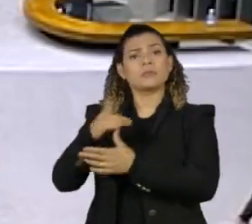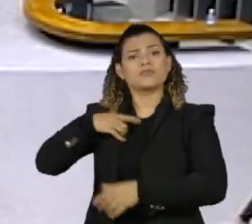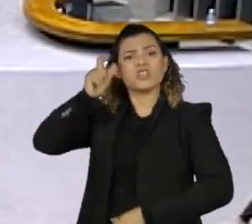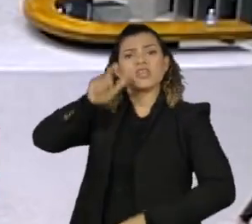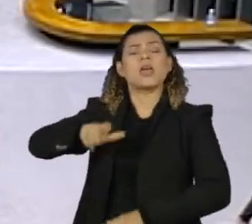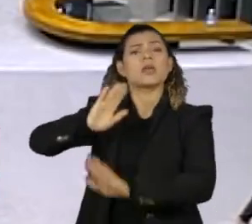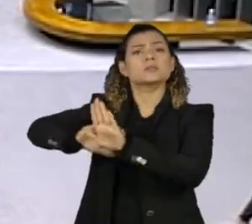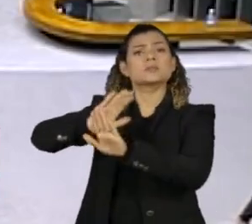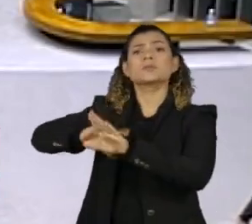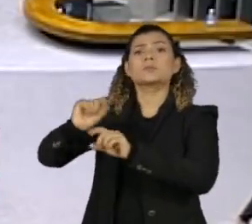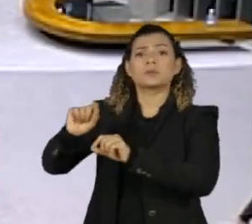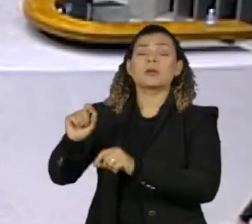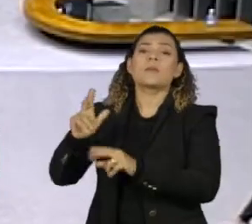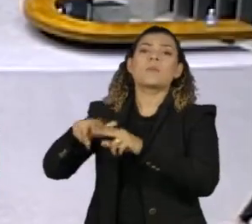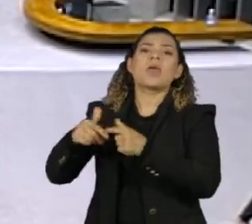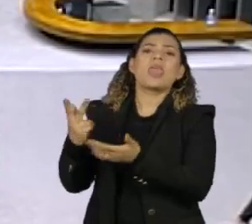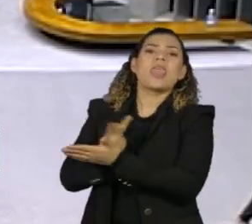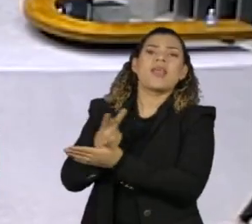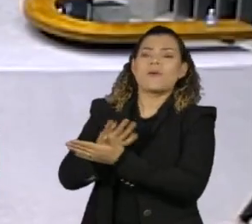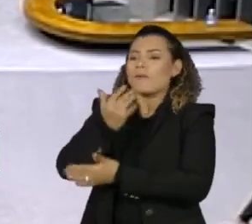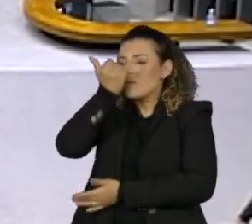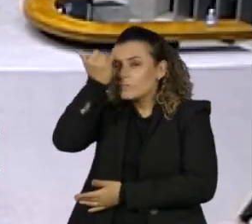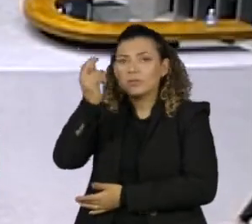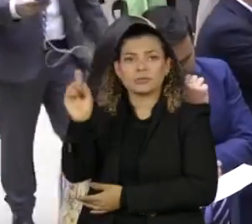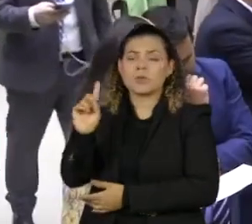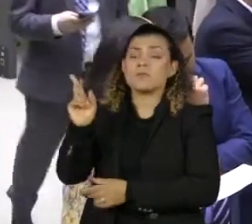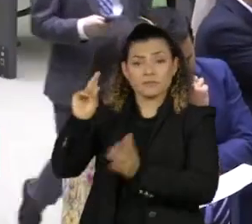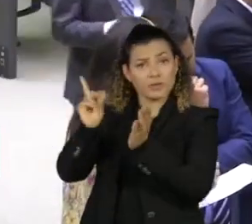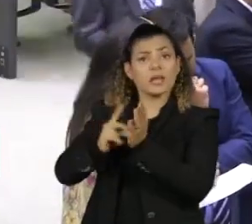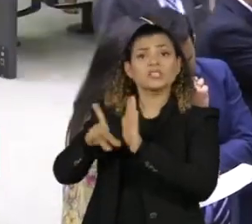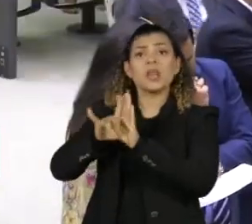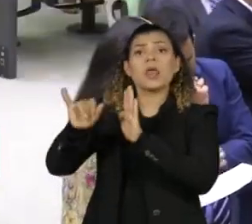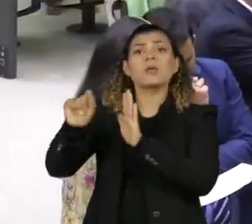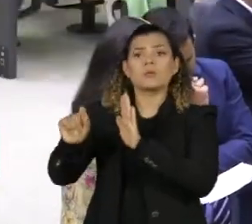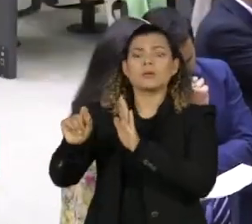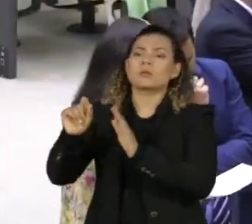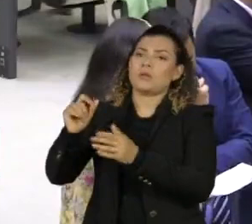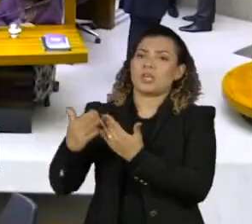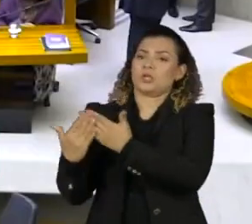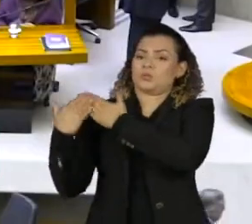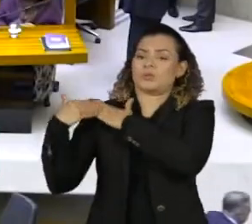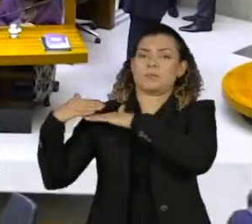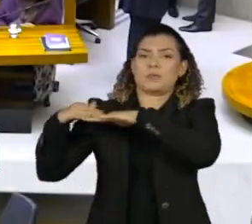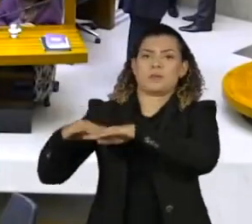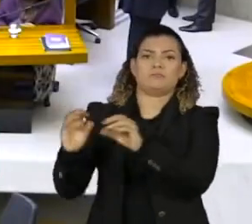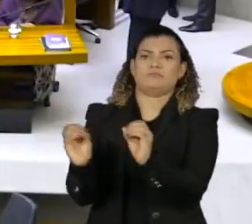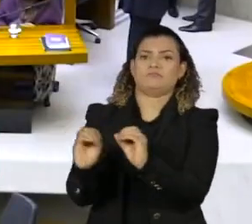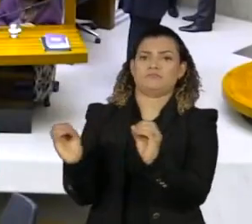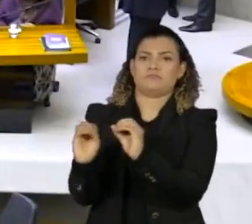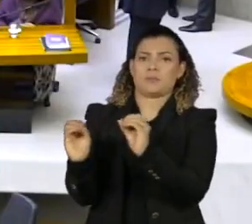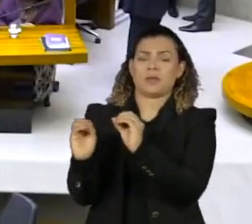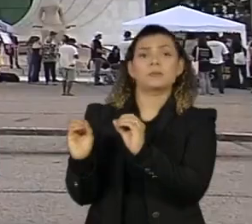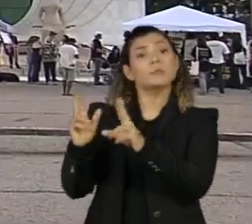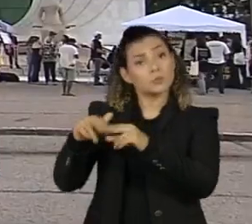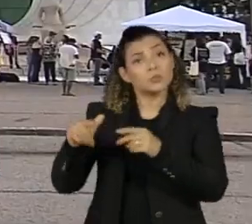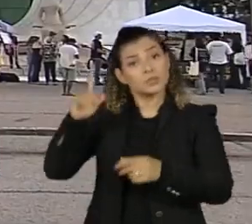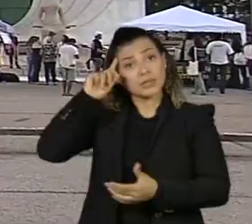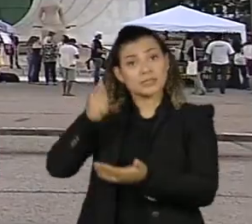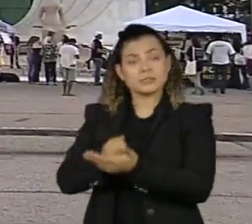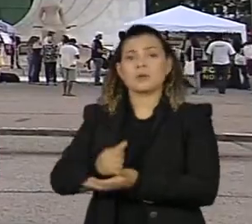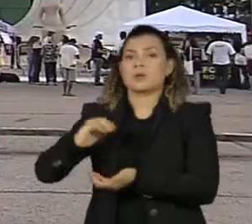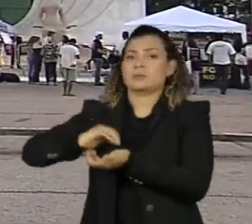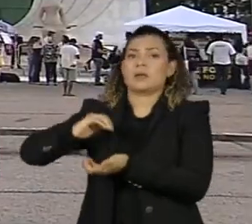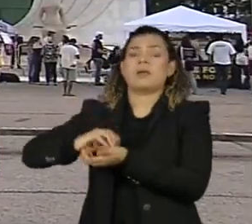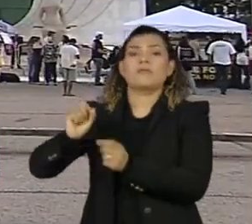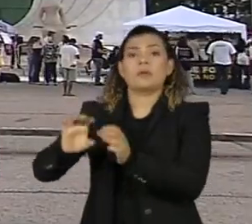daquele cometido por erro técnico. Neste caso, a nova lei isenta o gestor de responsabilidade. Na prática, a decisão do STF